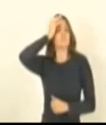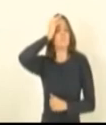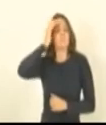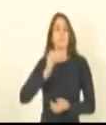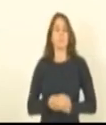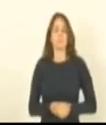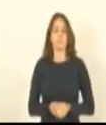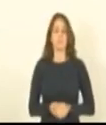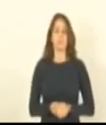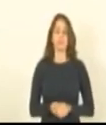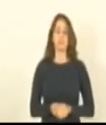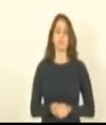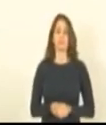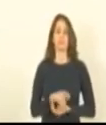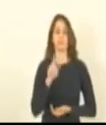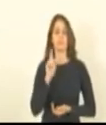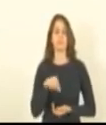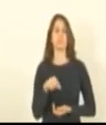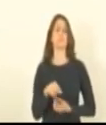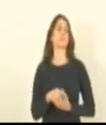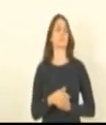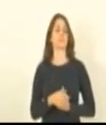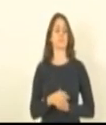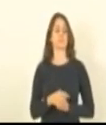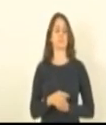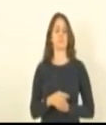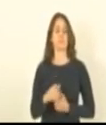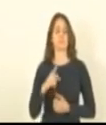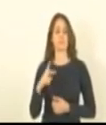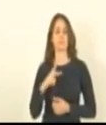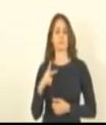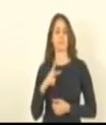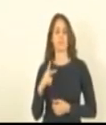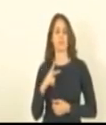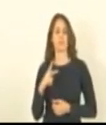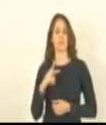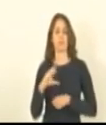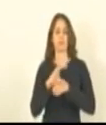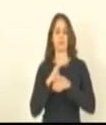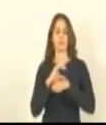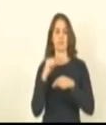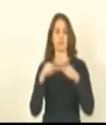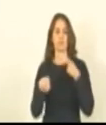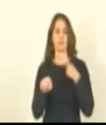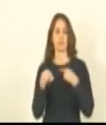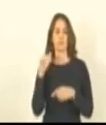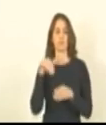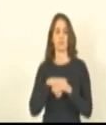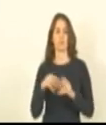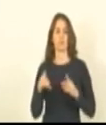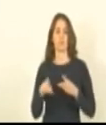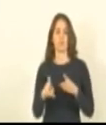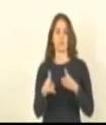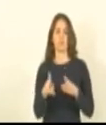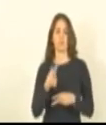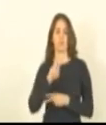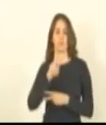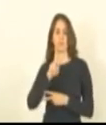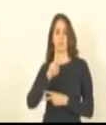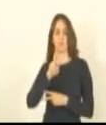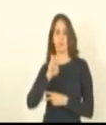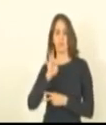intervenção na iniciativa privada que é inconstitucional então a gente dá o voto pela manutenção do veto